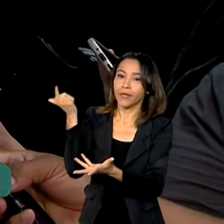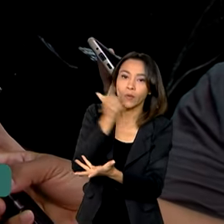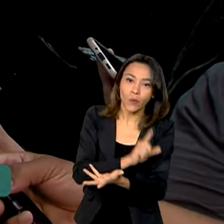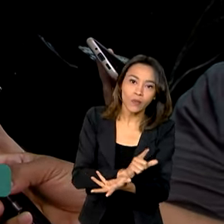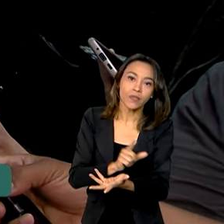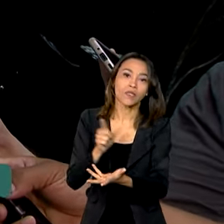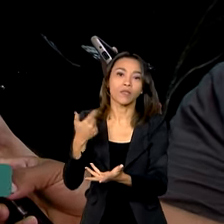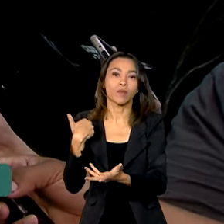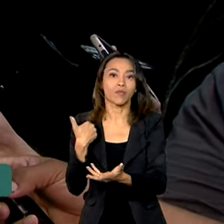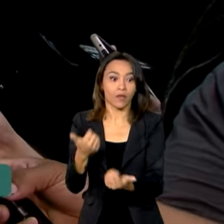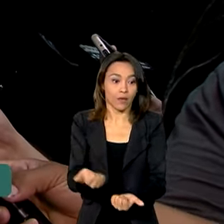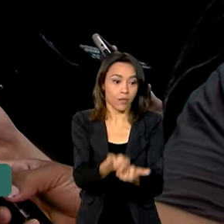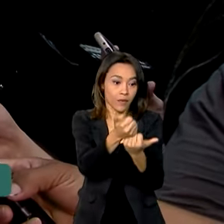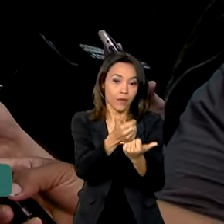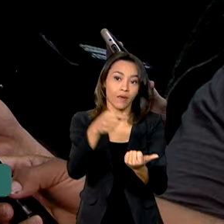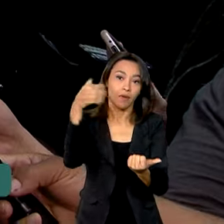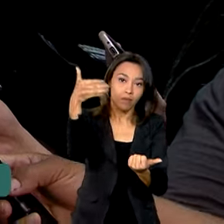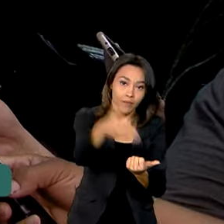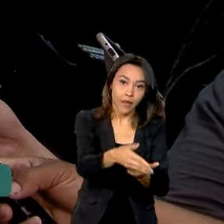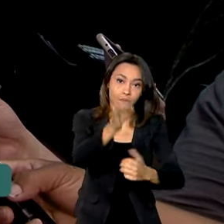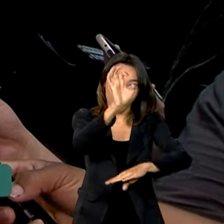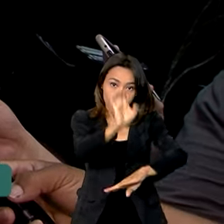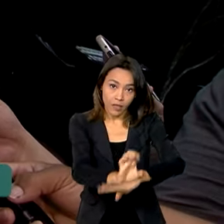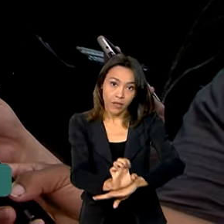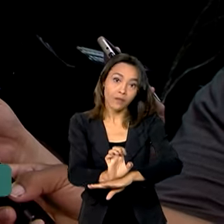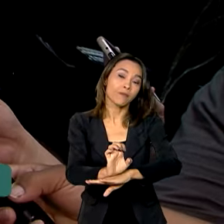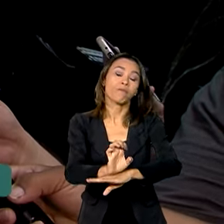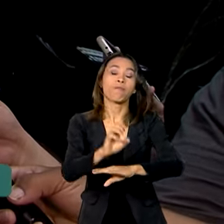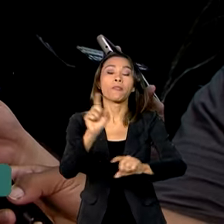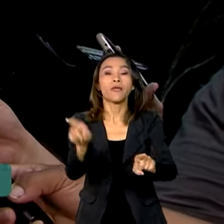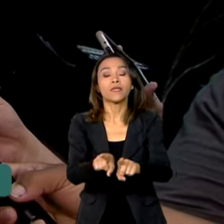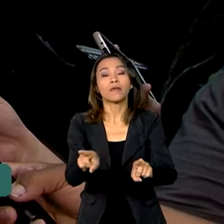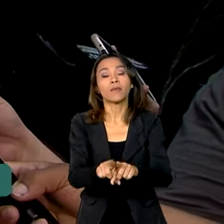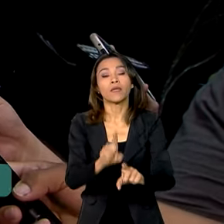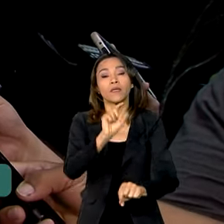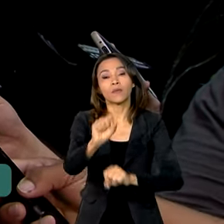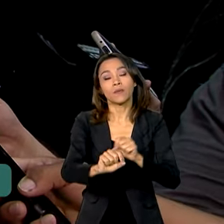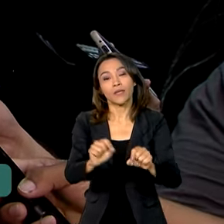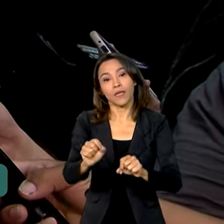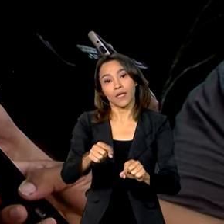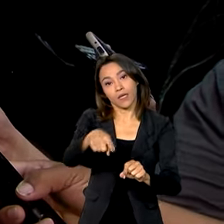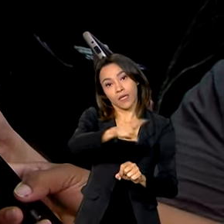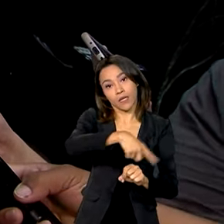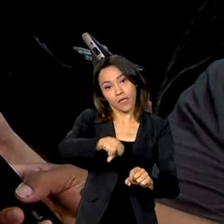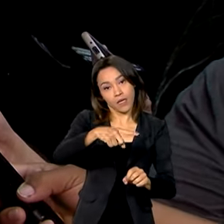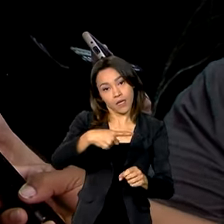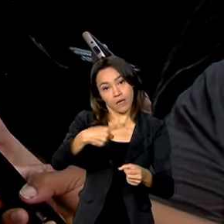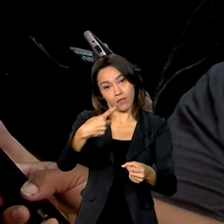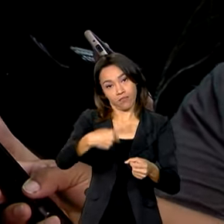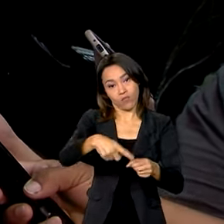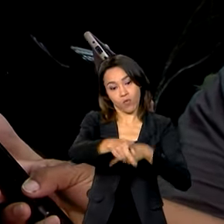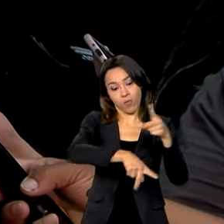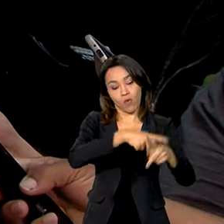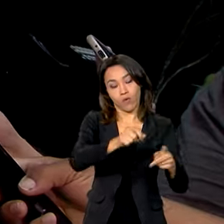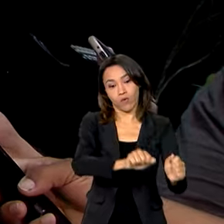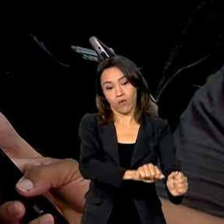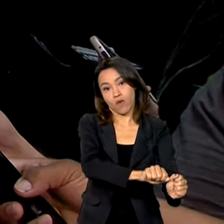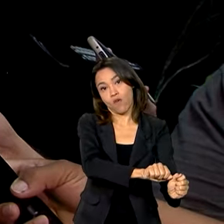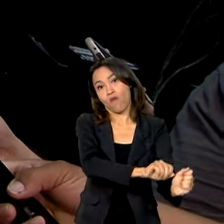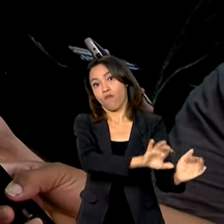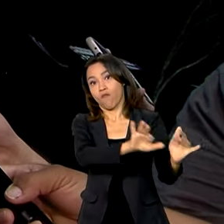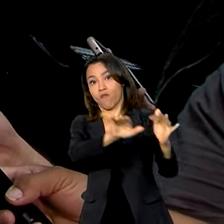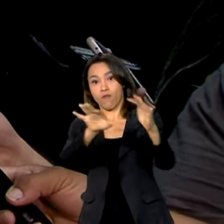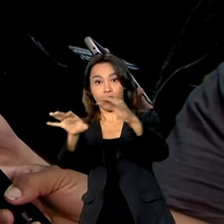aviação do Estado e poder levar, sobretudo, a possibilidade da população se deslocar, tanto voltando para o Estado,